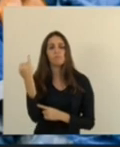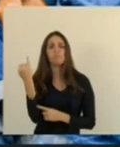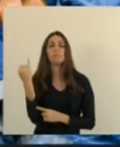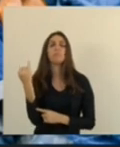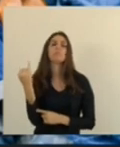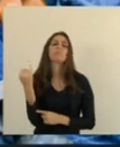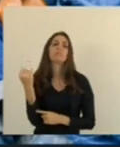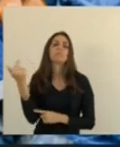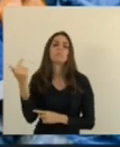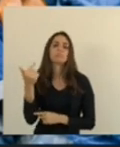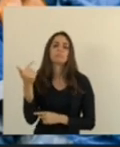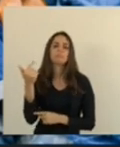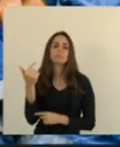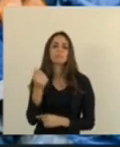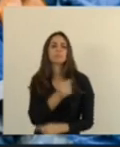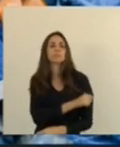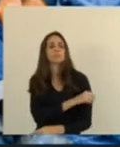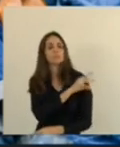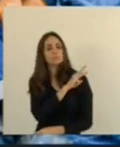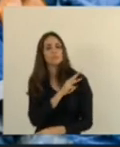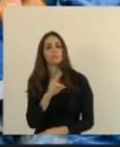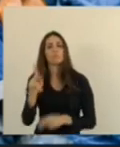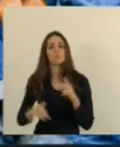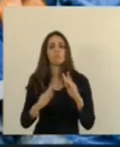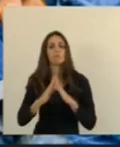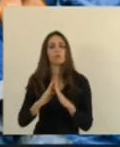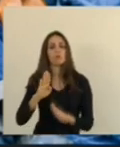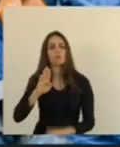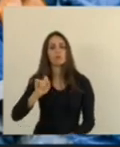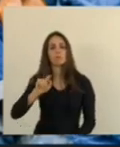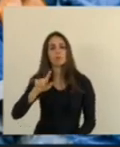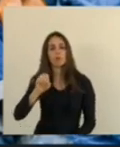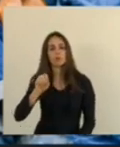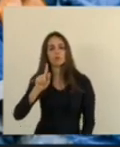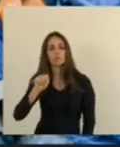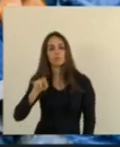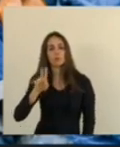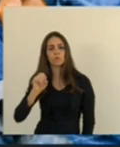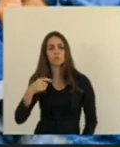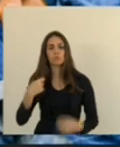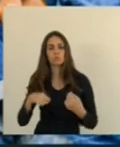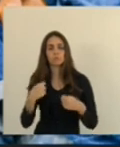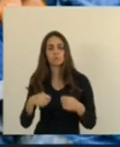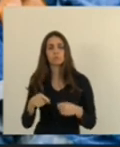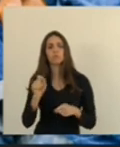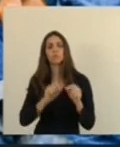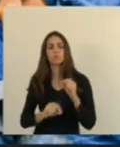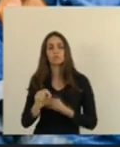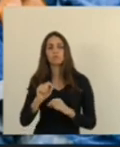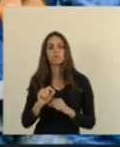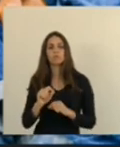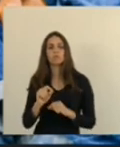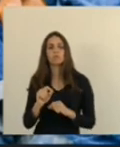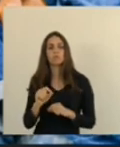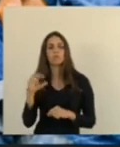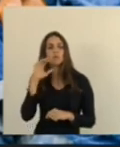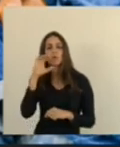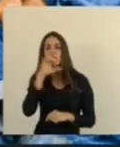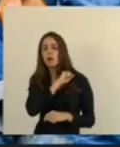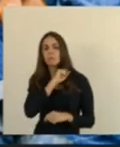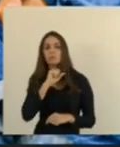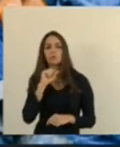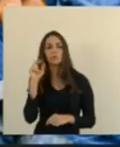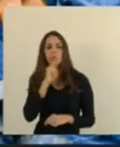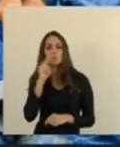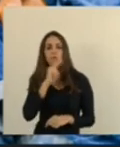segundo grau. O povo de Baixo Condu não merece isso. Precisamos ser reformados urgentemente